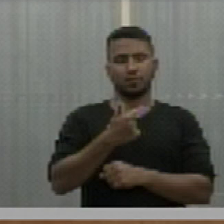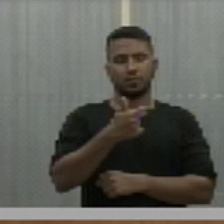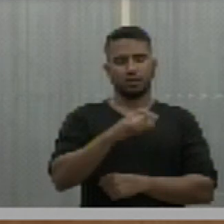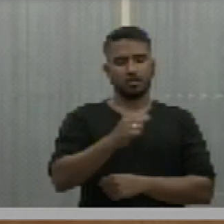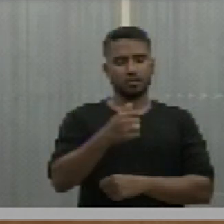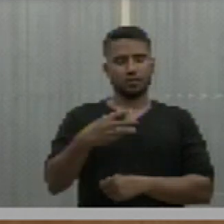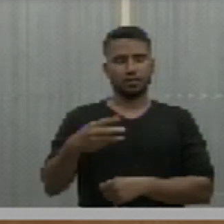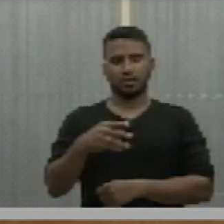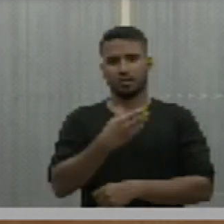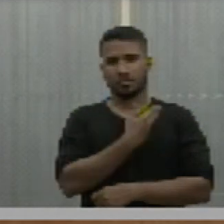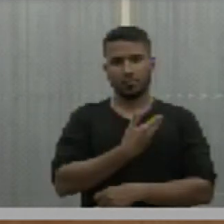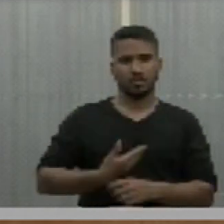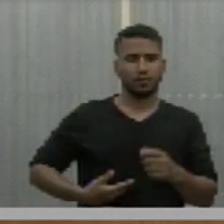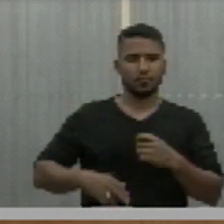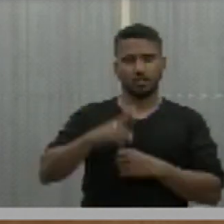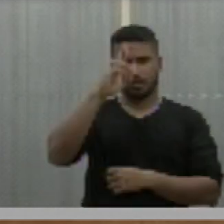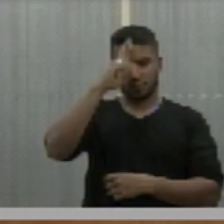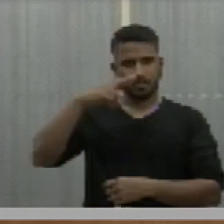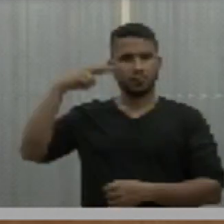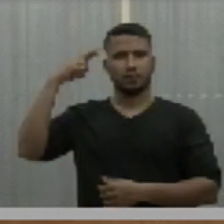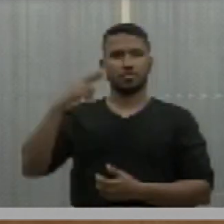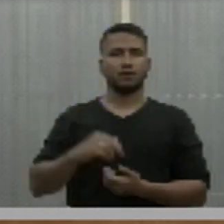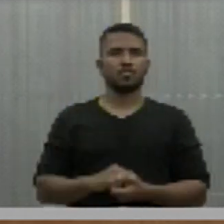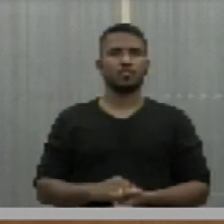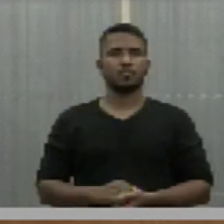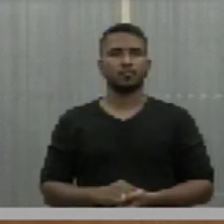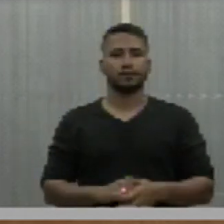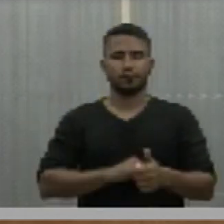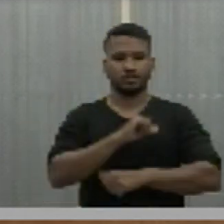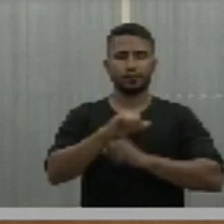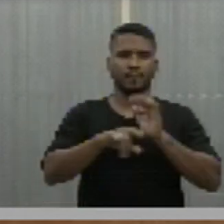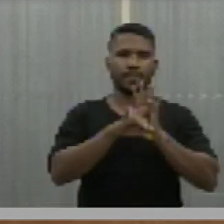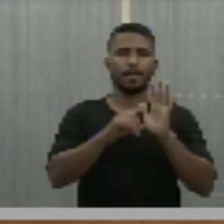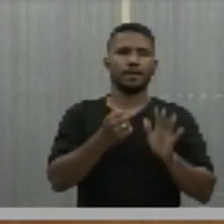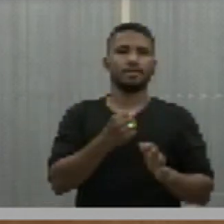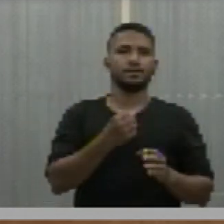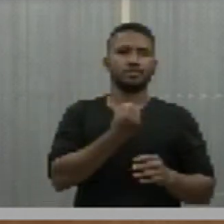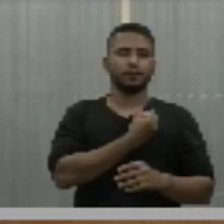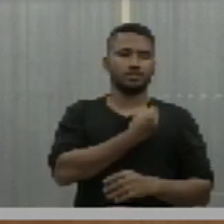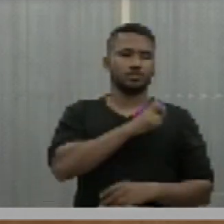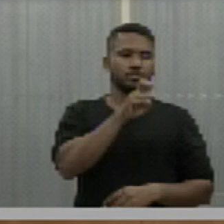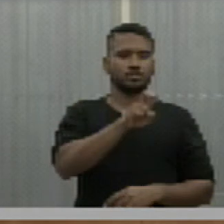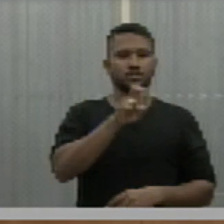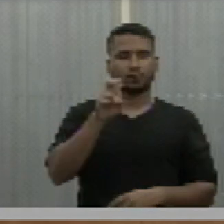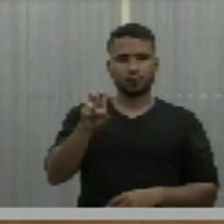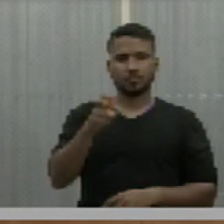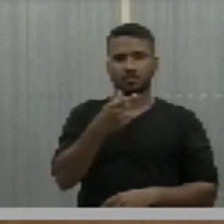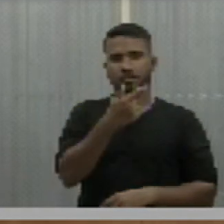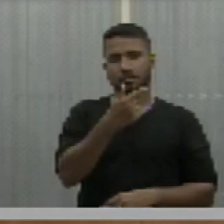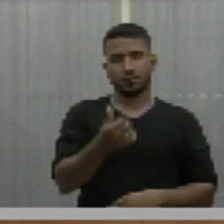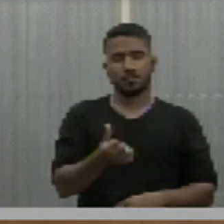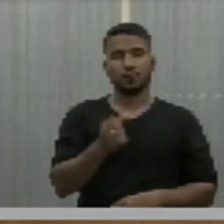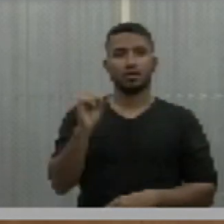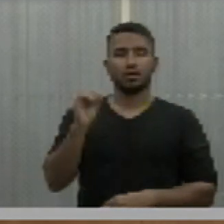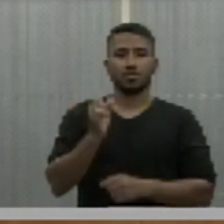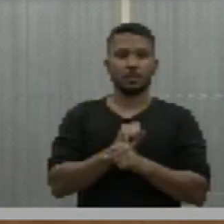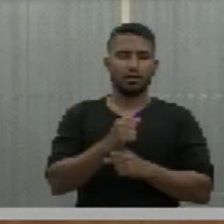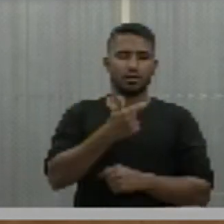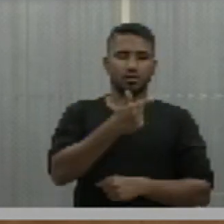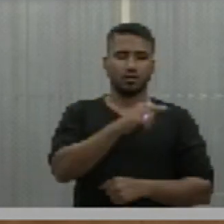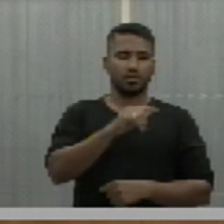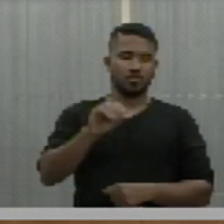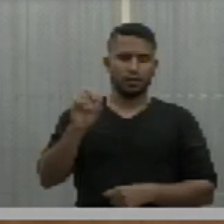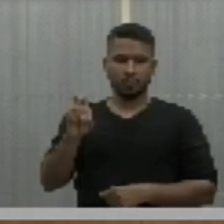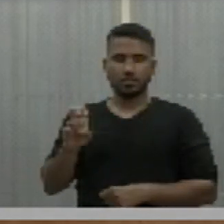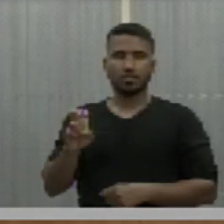autoria do governador Rafael Tajera Fronteles. Altero a lei complementar, número 55, de 26 de outubro de 2005, a